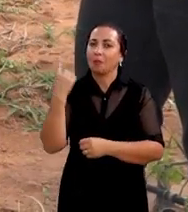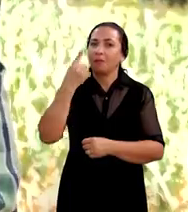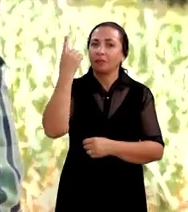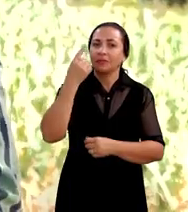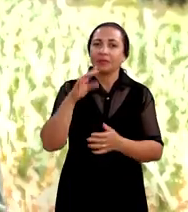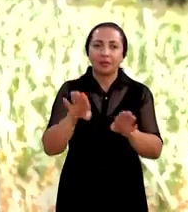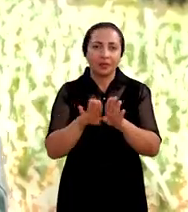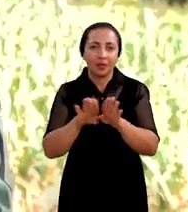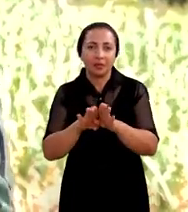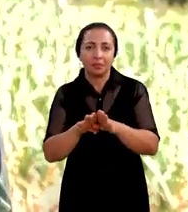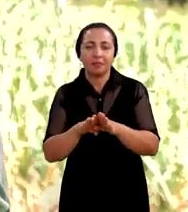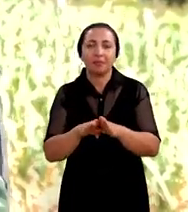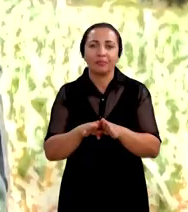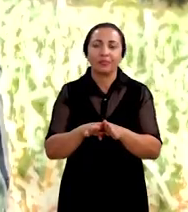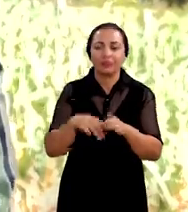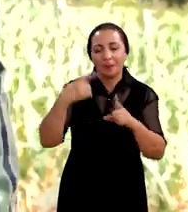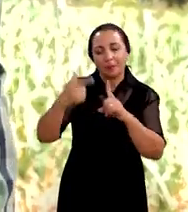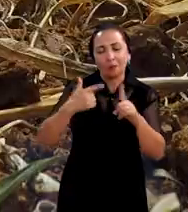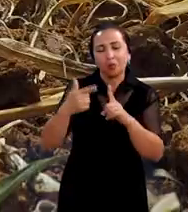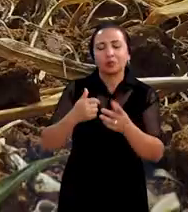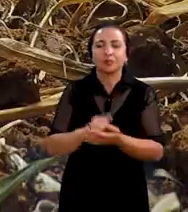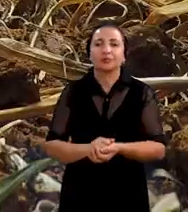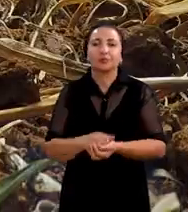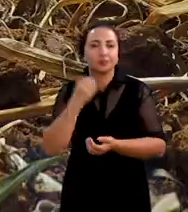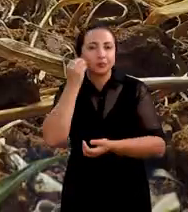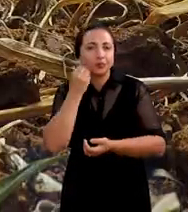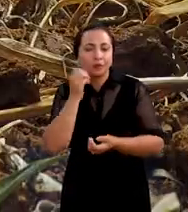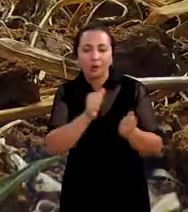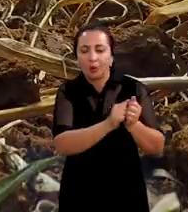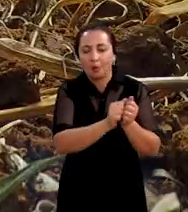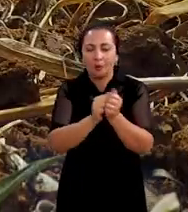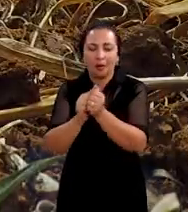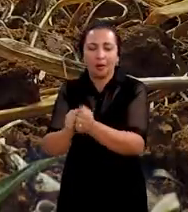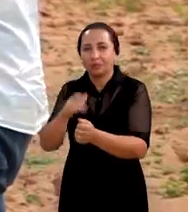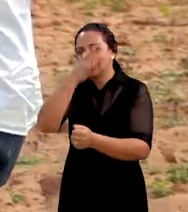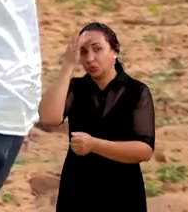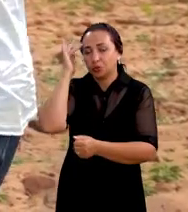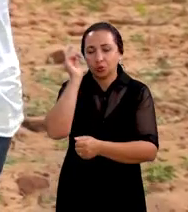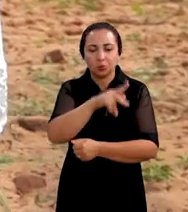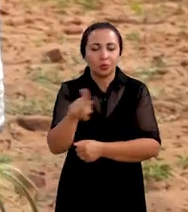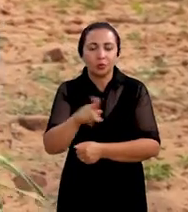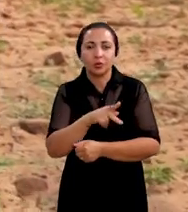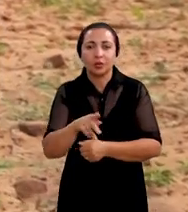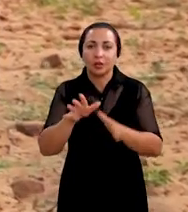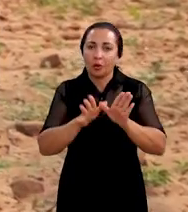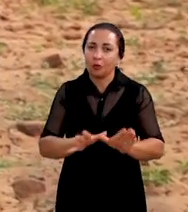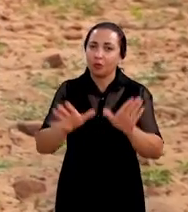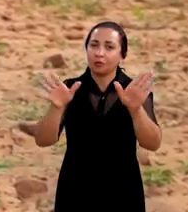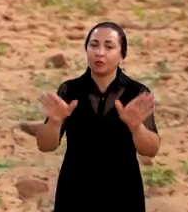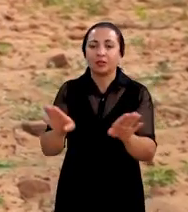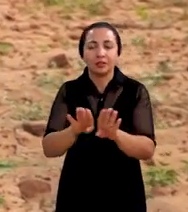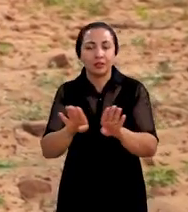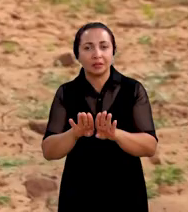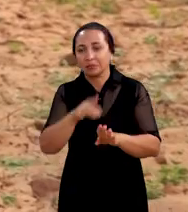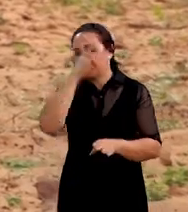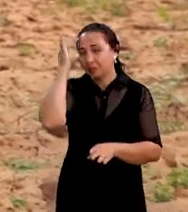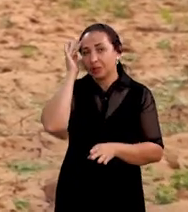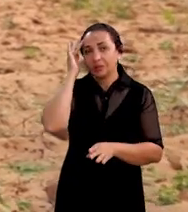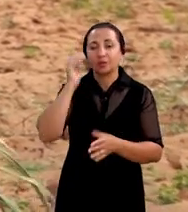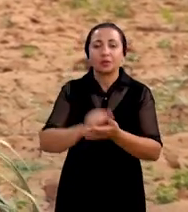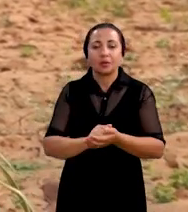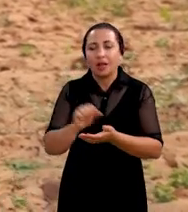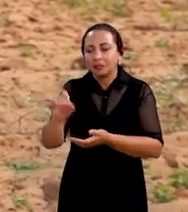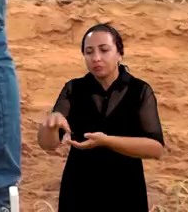aumentar consequentemente a sua produtividade os experimentos vem sendo acompanhados por professores da UFESA e por pesquisadores da